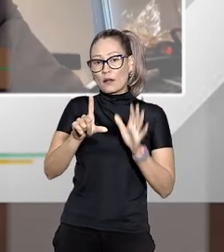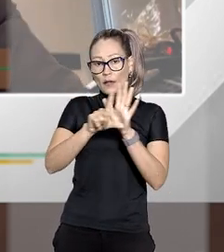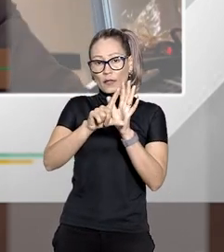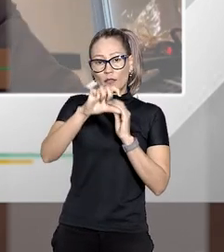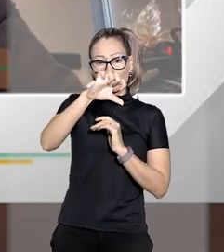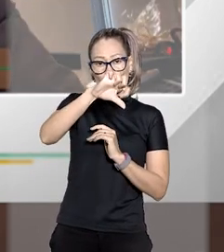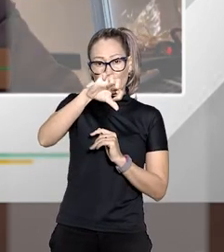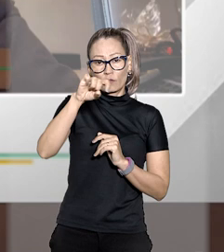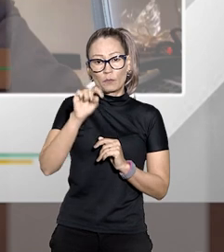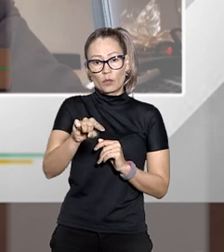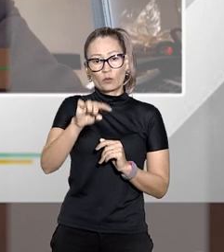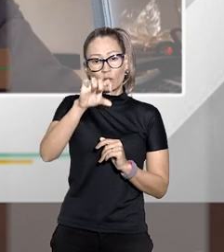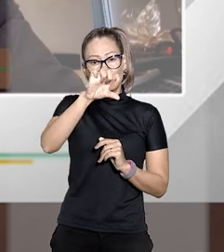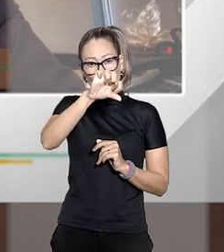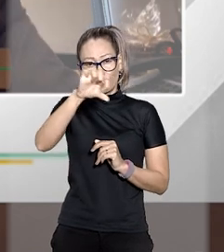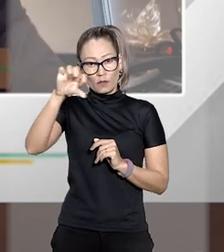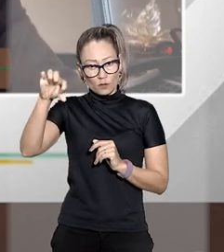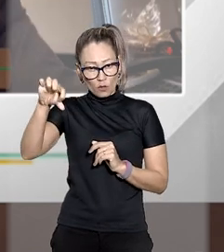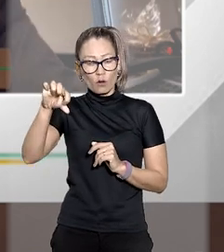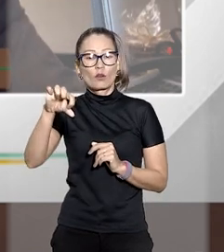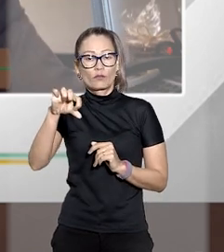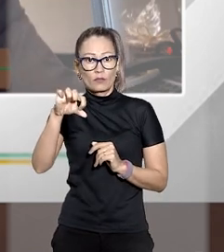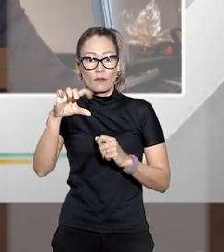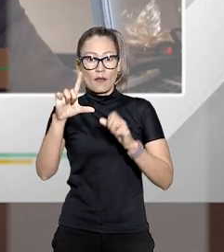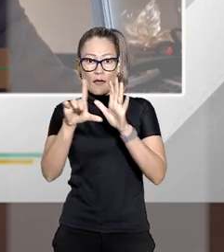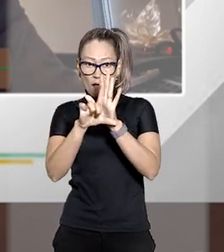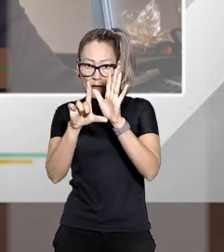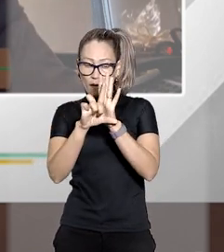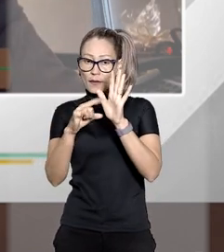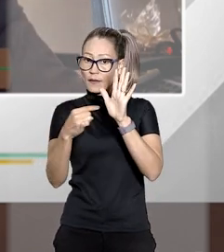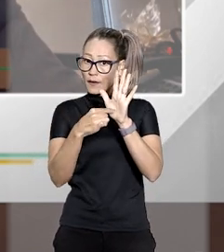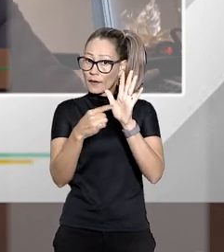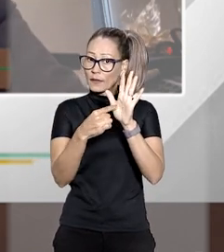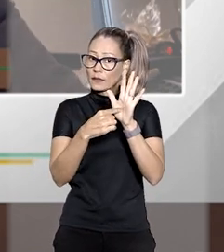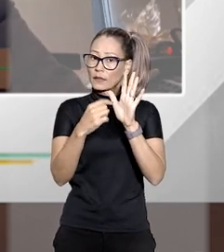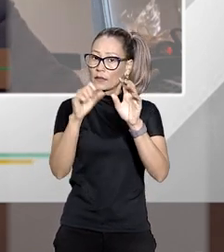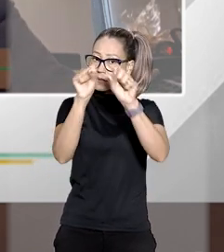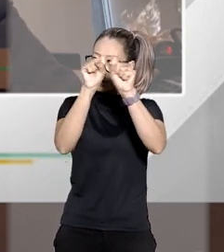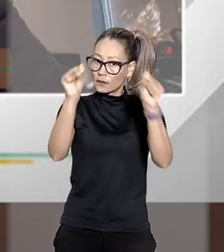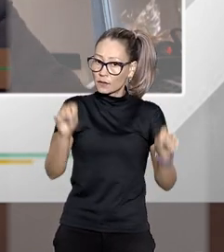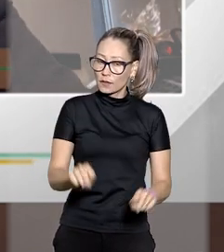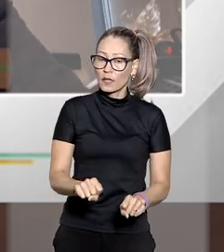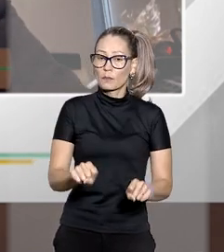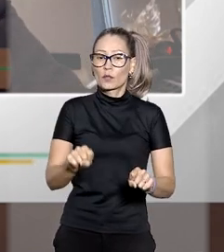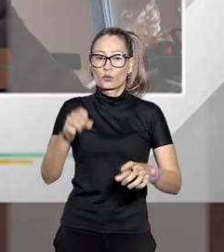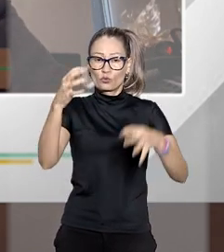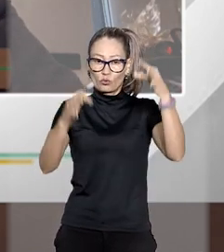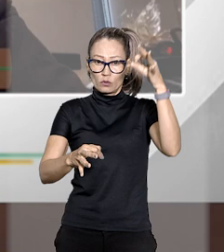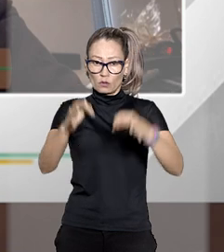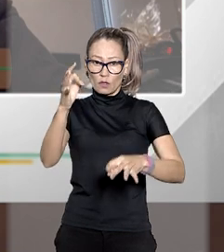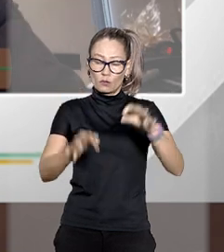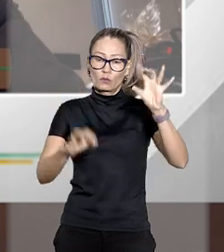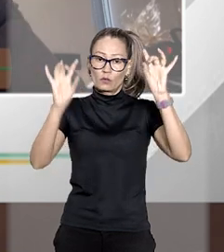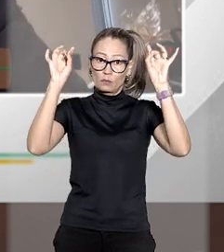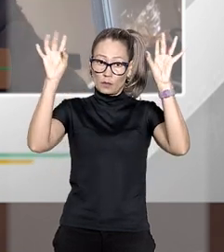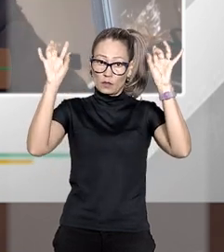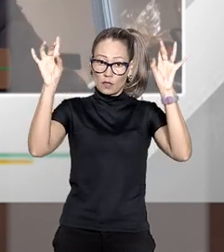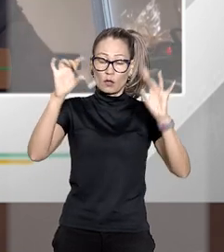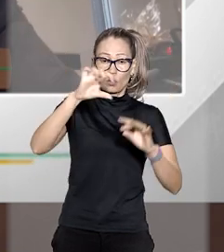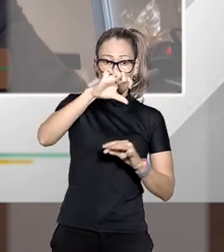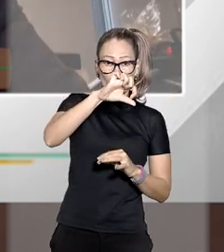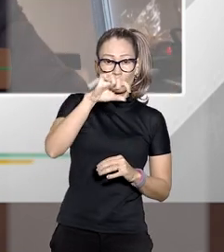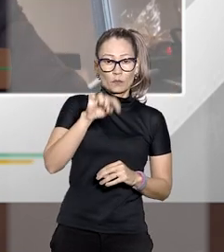na lei 9099 que é a primeira fonte integrativa do sistema de juizados especiais e lá na